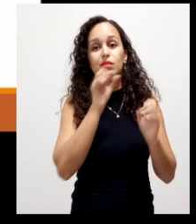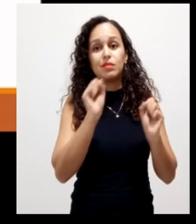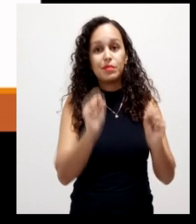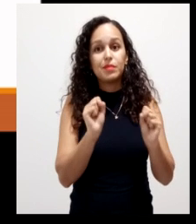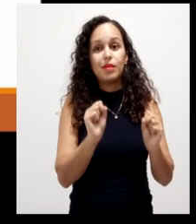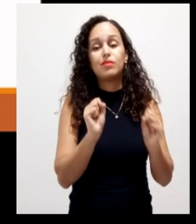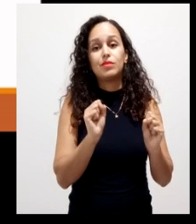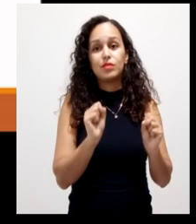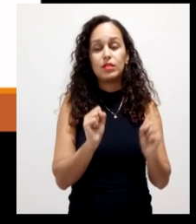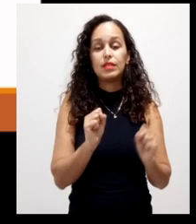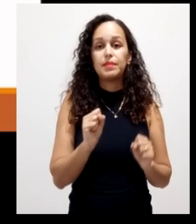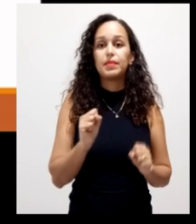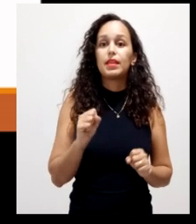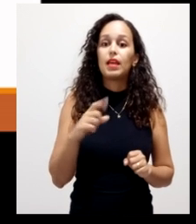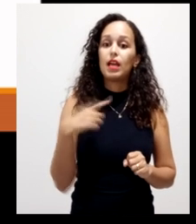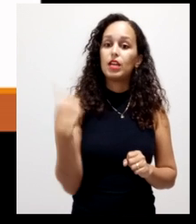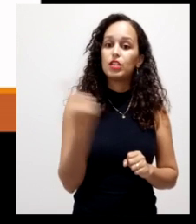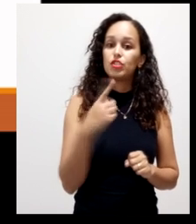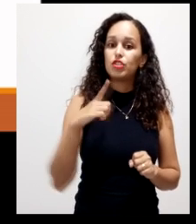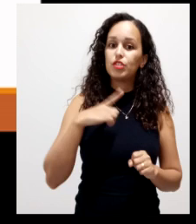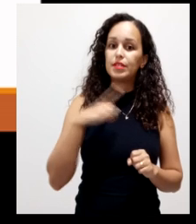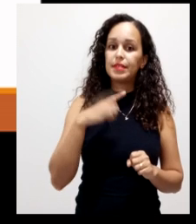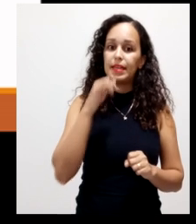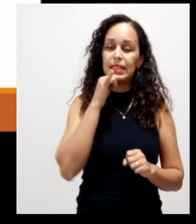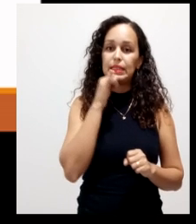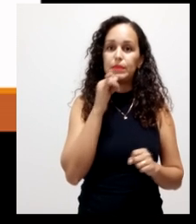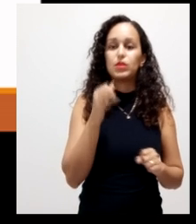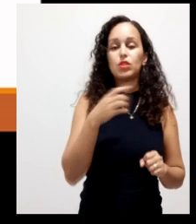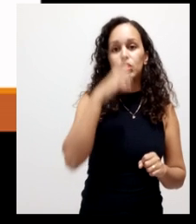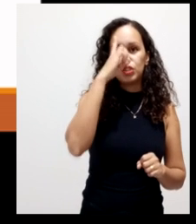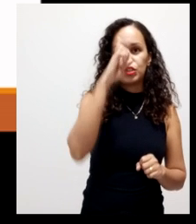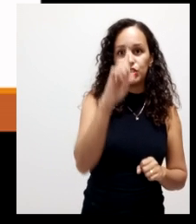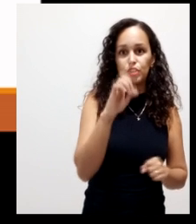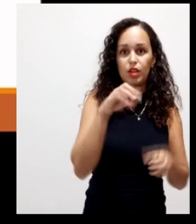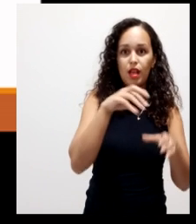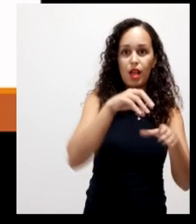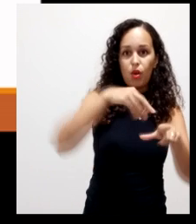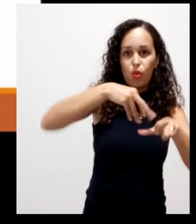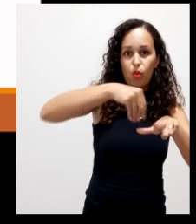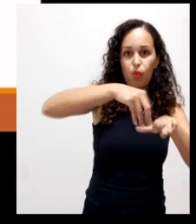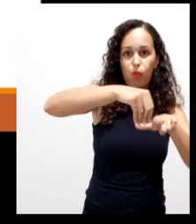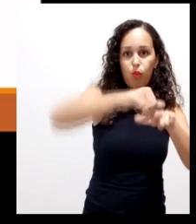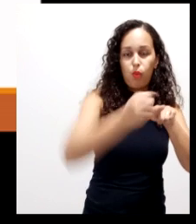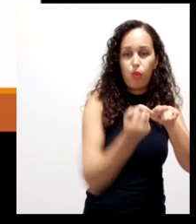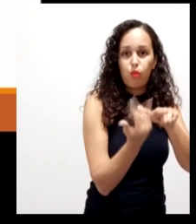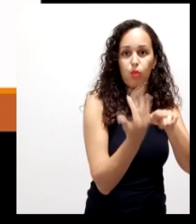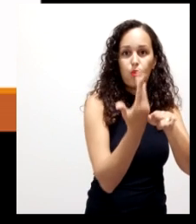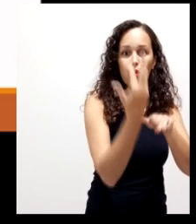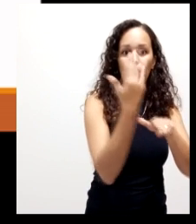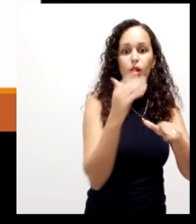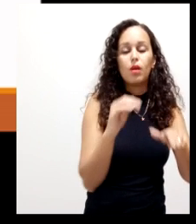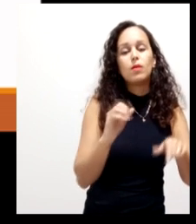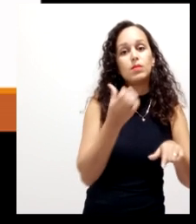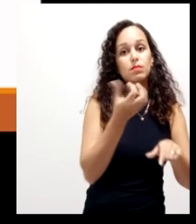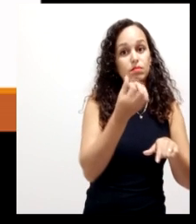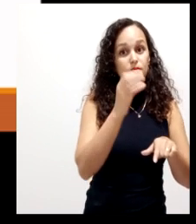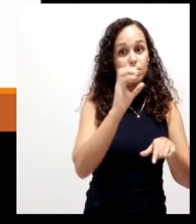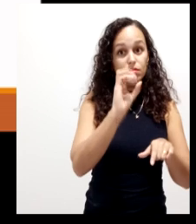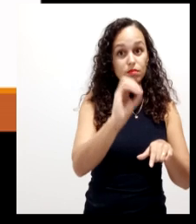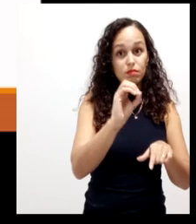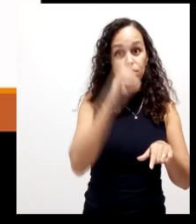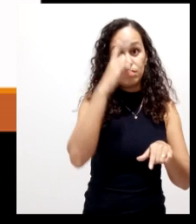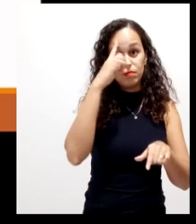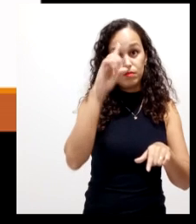como eu falei quando a gente está com esse adubo de 60 dias a gente pode utilizar esse adubo incorporado ao solo ou em